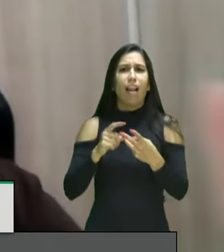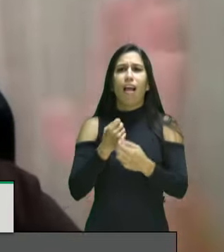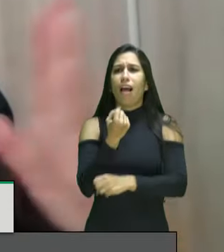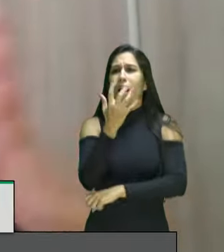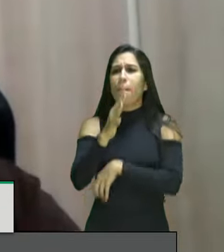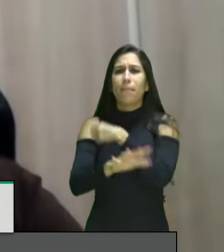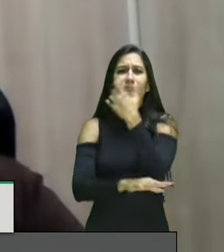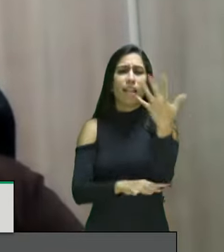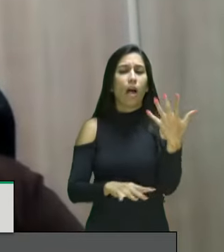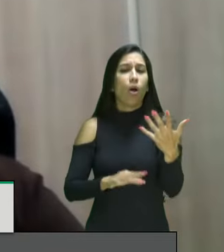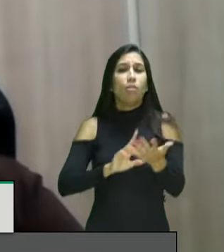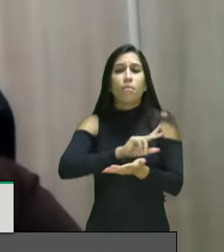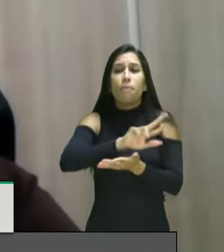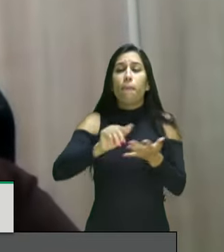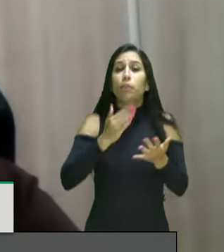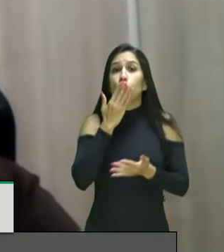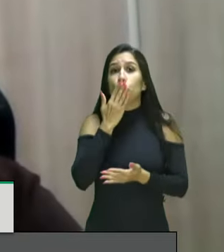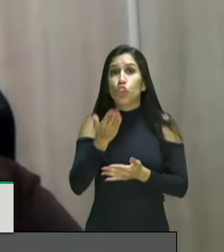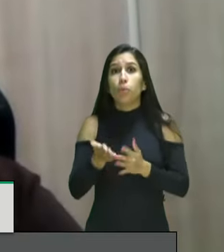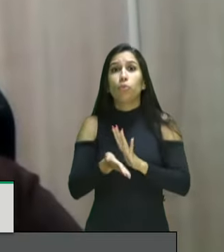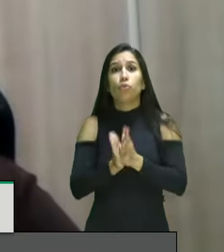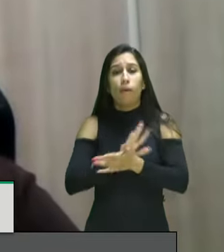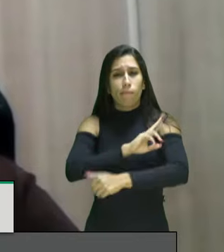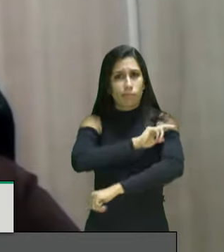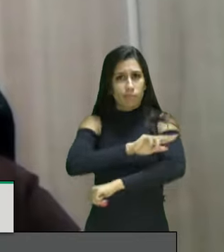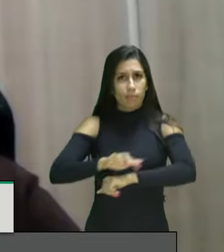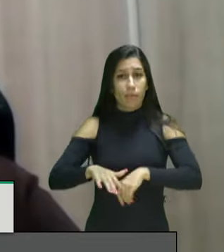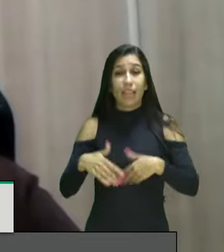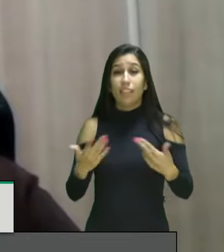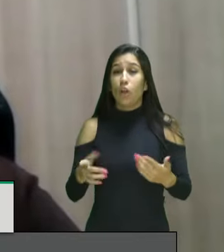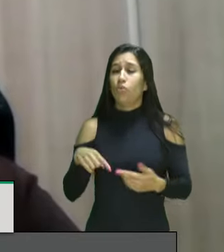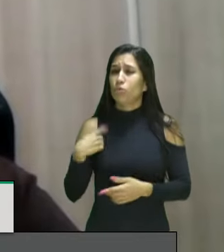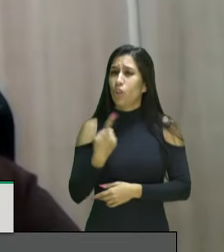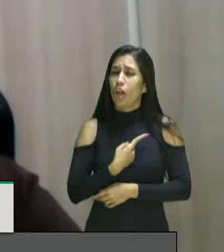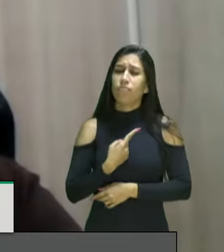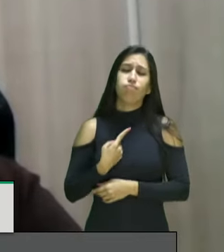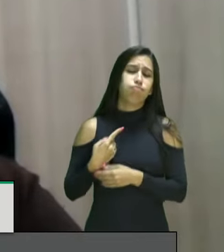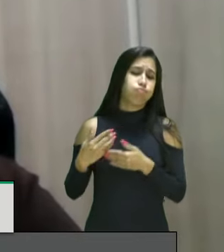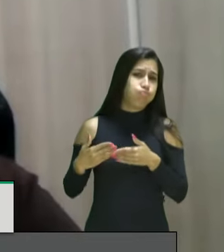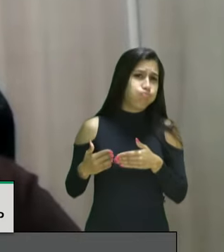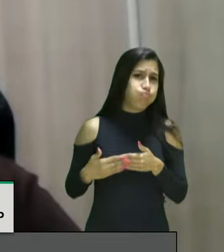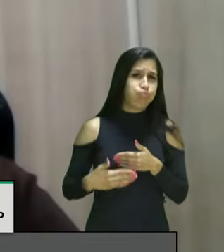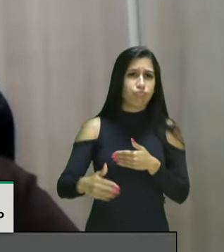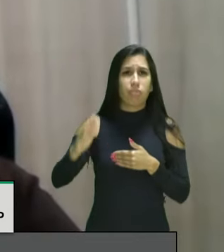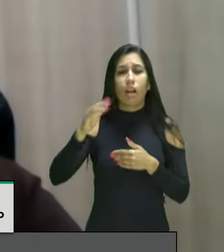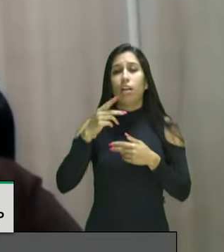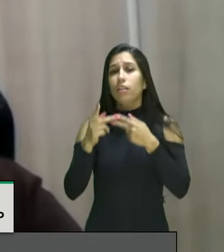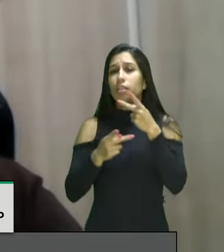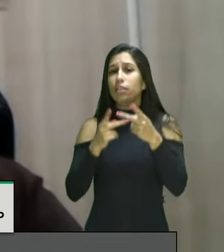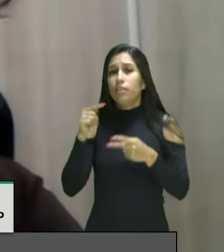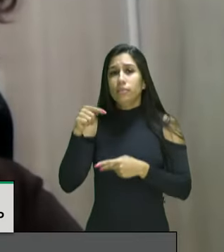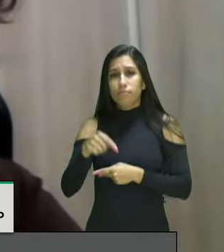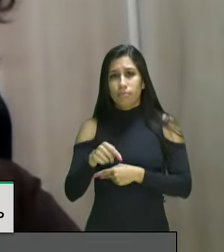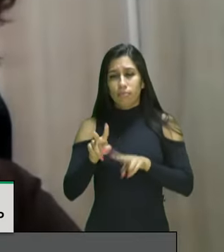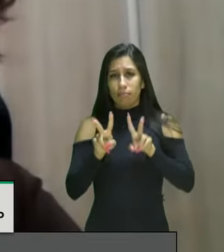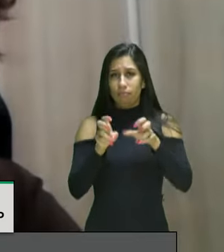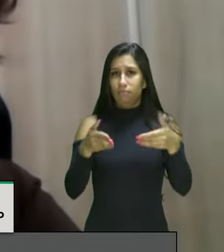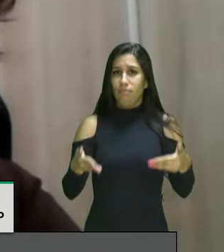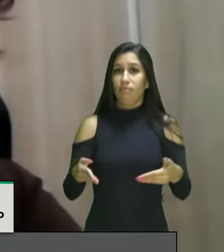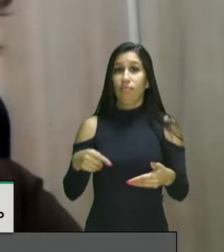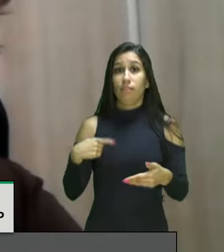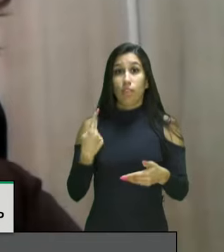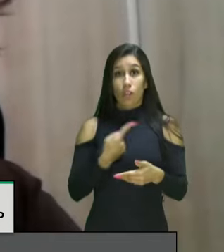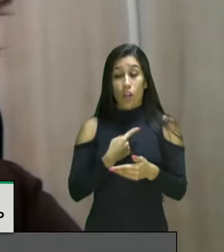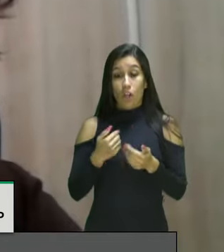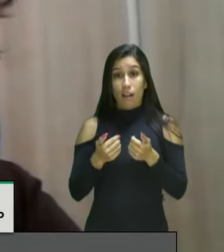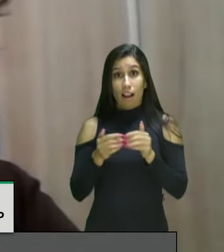ano pautando essa questão dentro e fora da defensoria pública nosso lançamento vai acontecer no dia 17 de